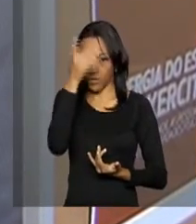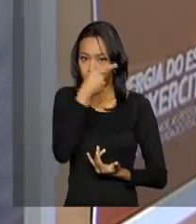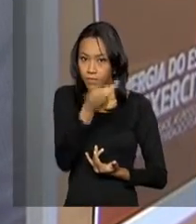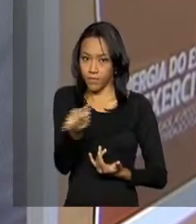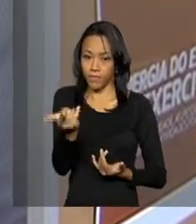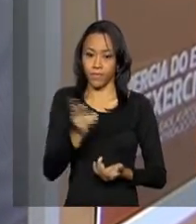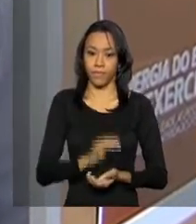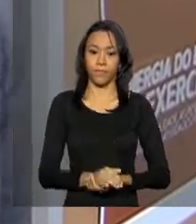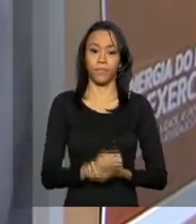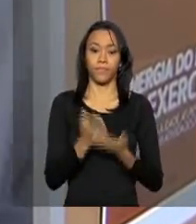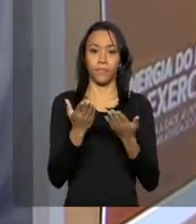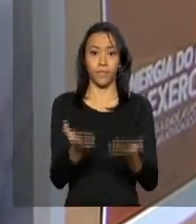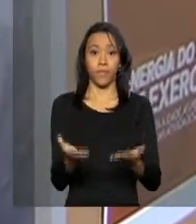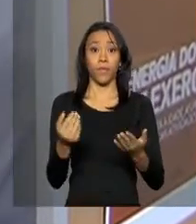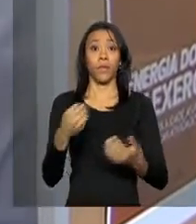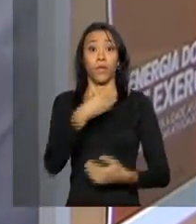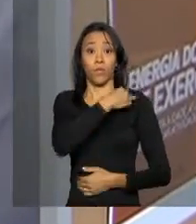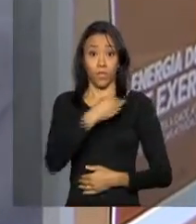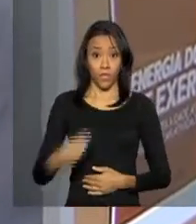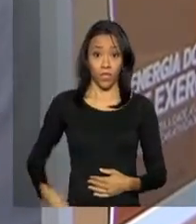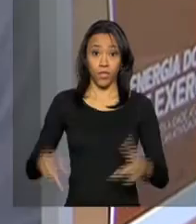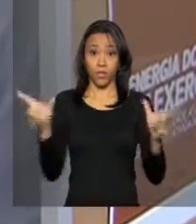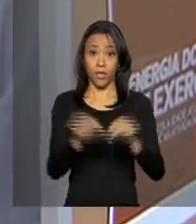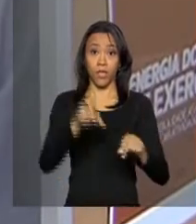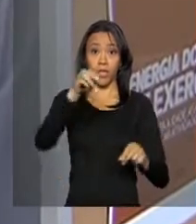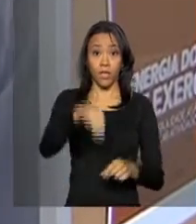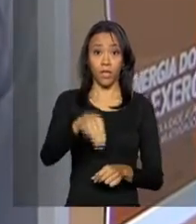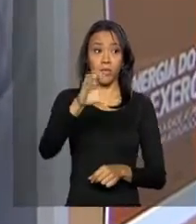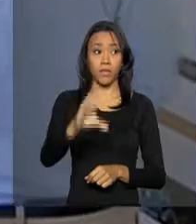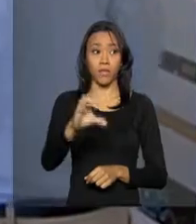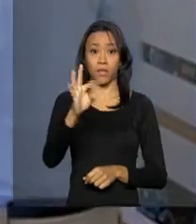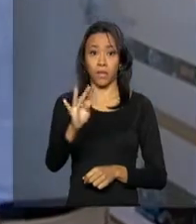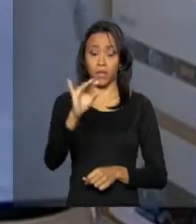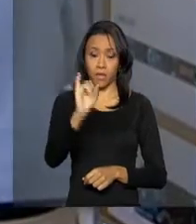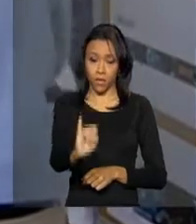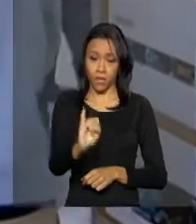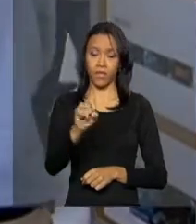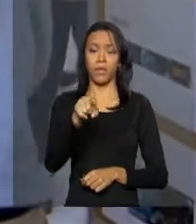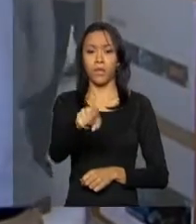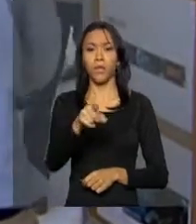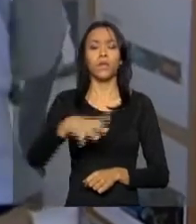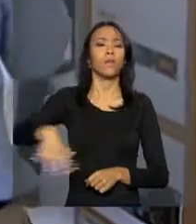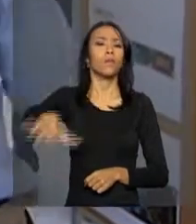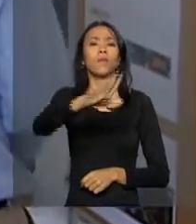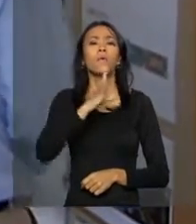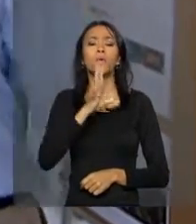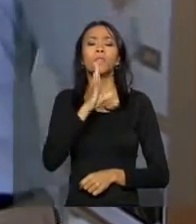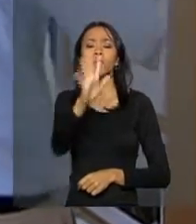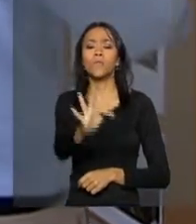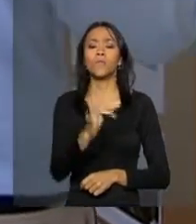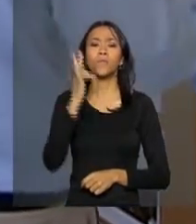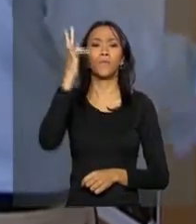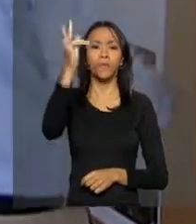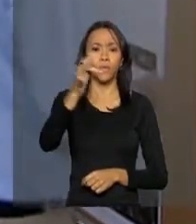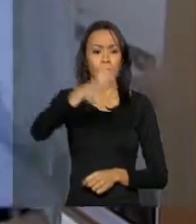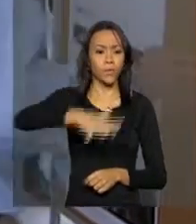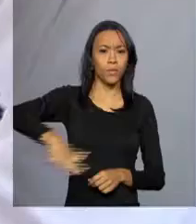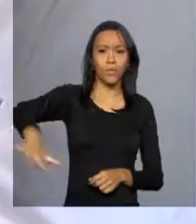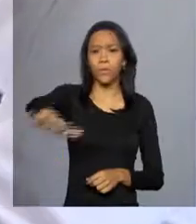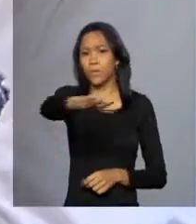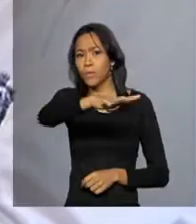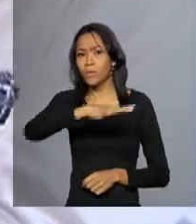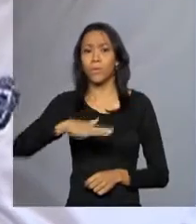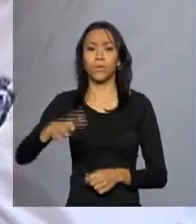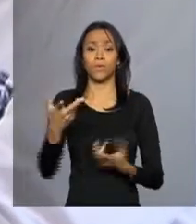O ministro da Ciência, Tecnologia e Inovação, Celso Pancera, conheceu as futuras instalações da nave do Conhecimento Olímpica